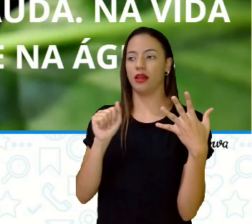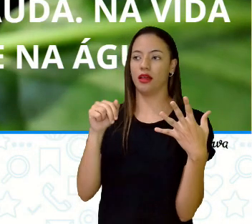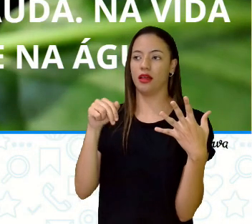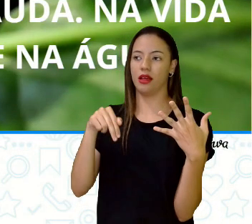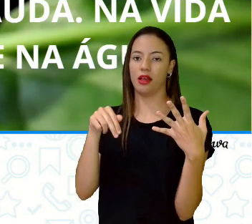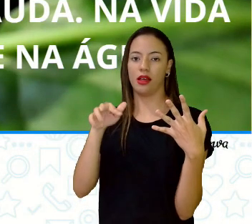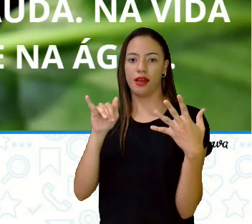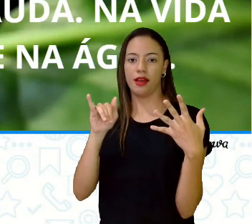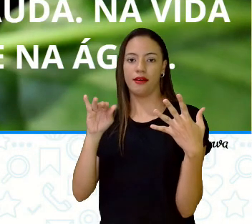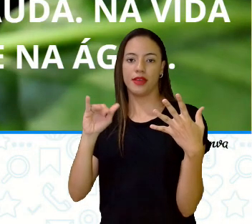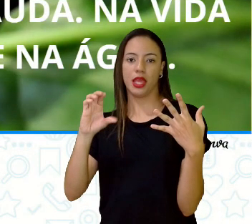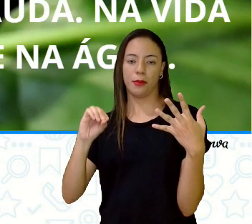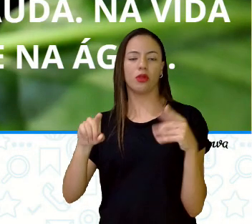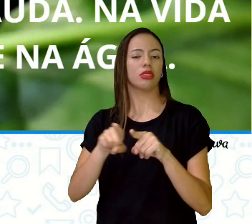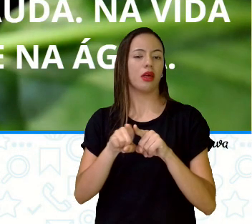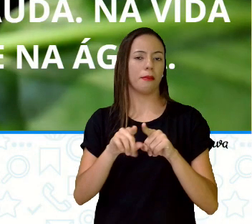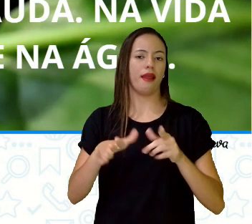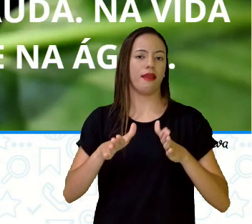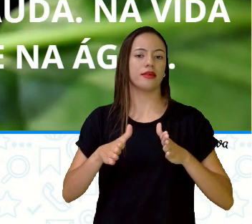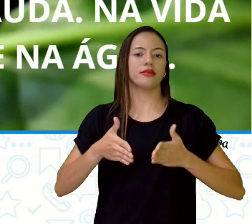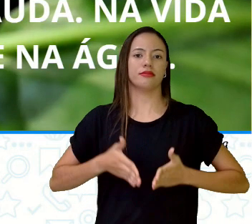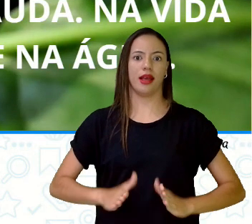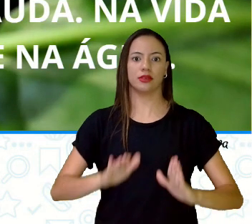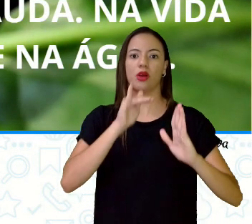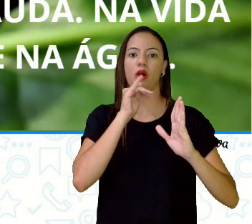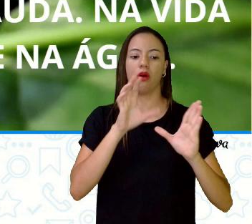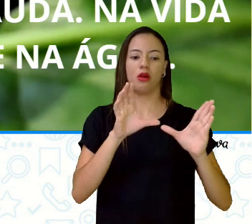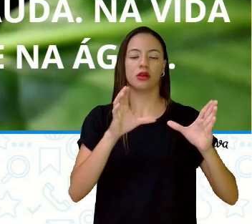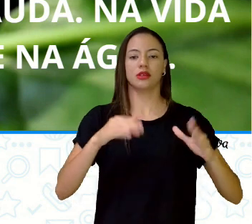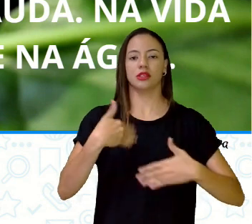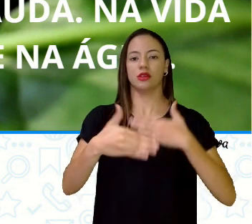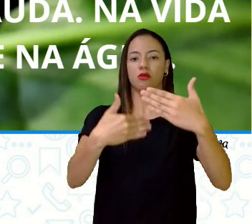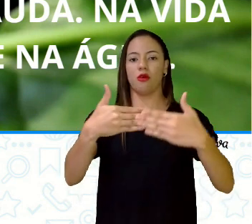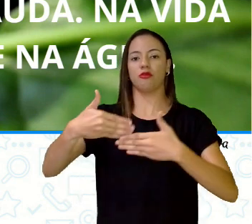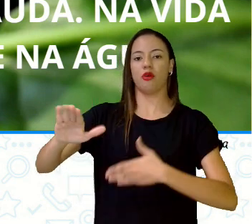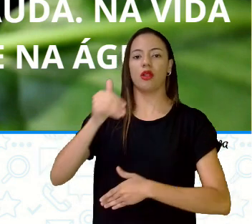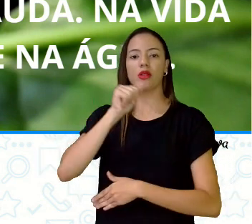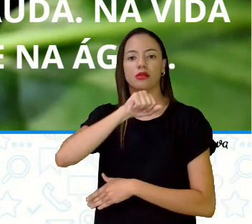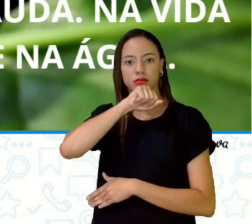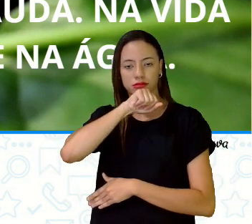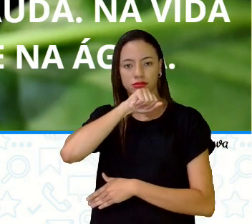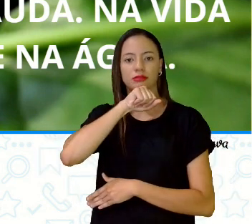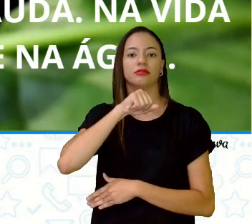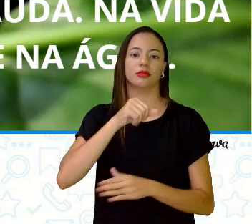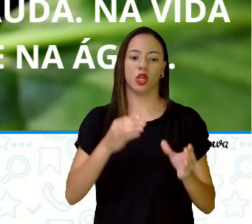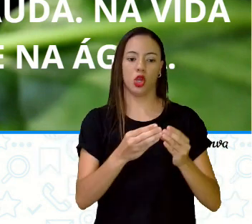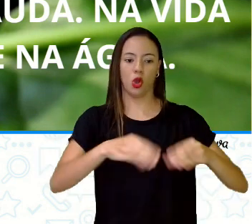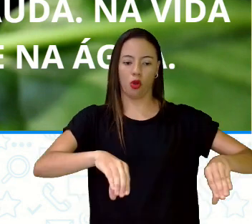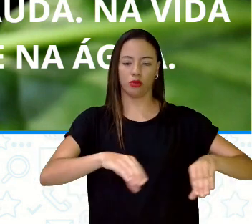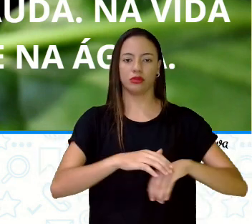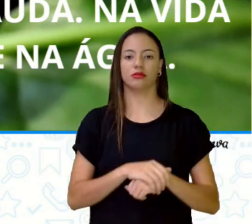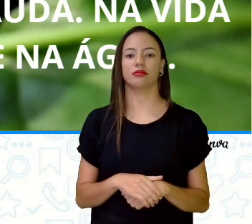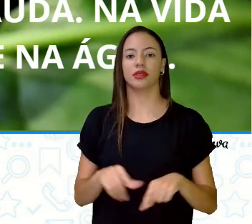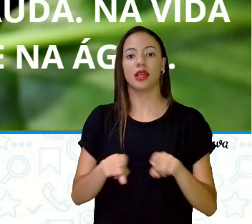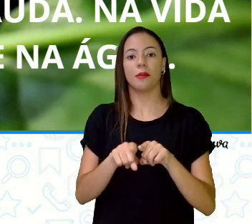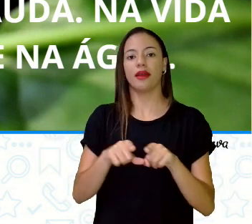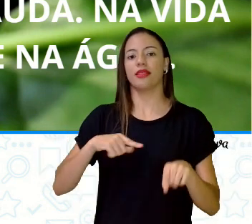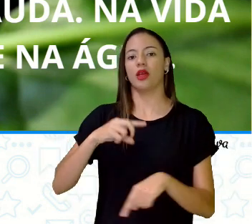ovos, que se desenvolvem fora do corpo da mãe. Quando nascem, eles recebem o nome de girinos, os quais vivem na água e